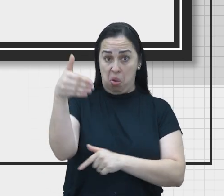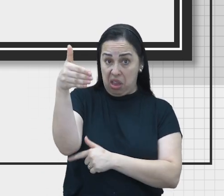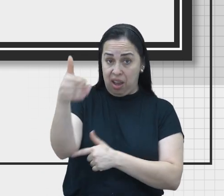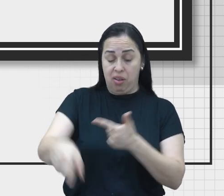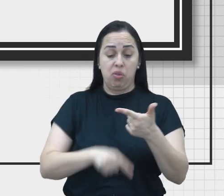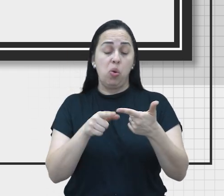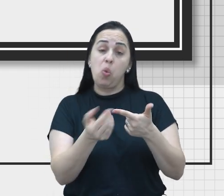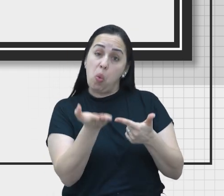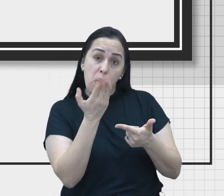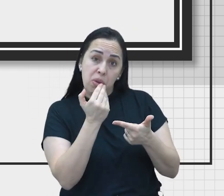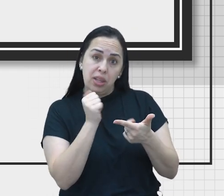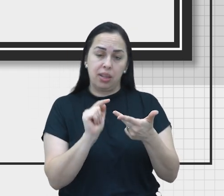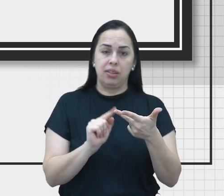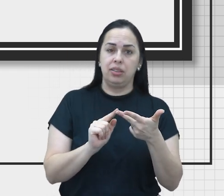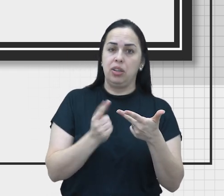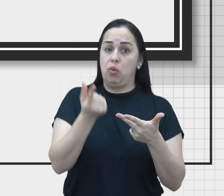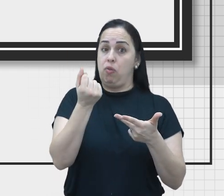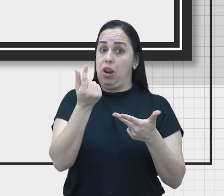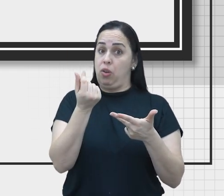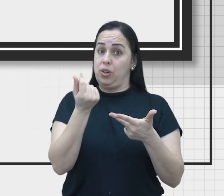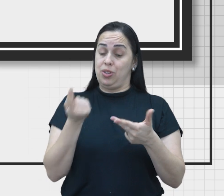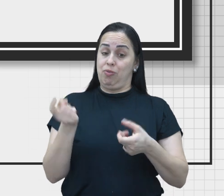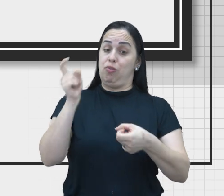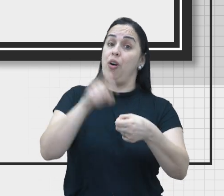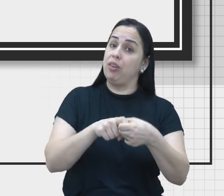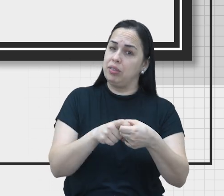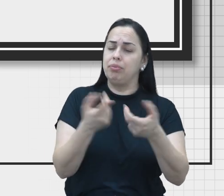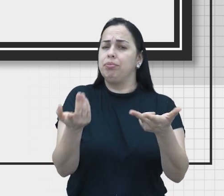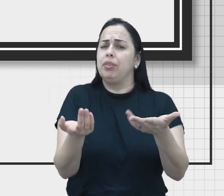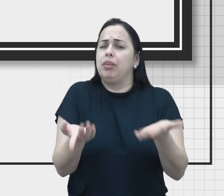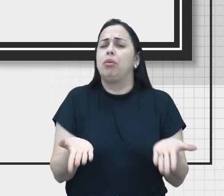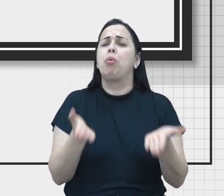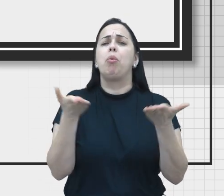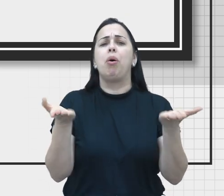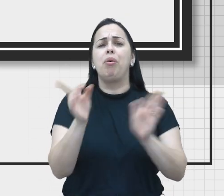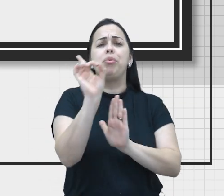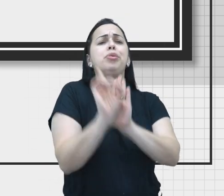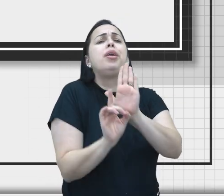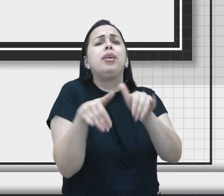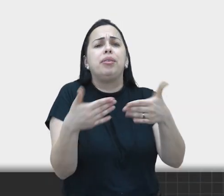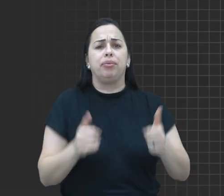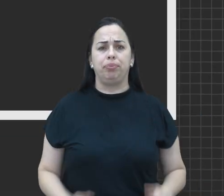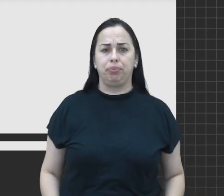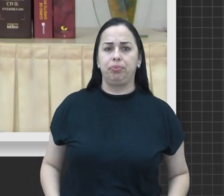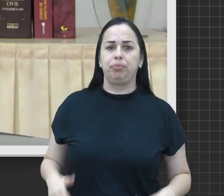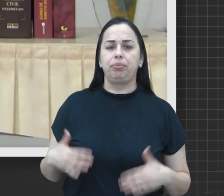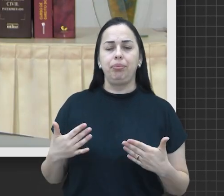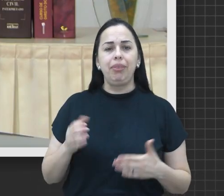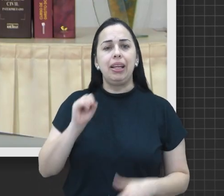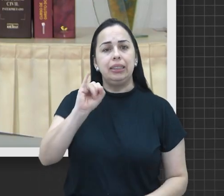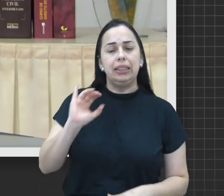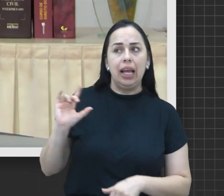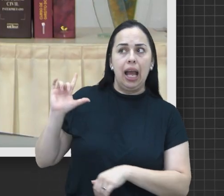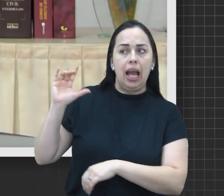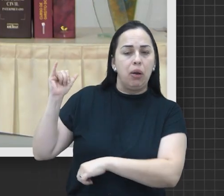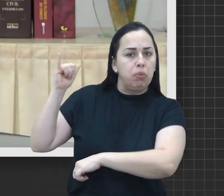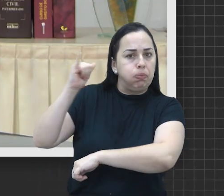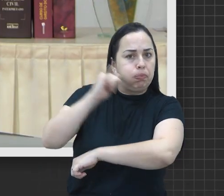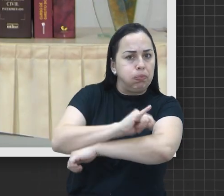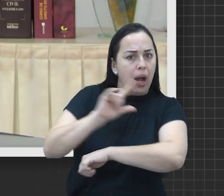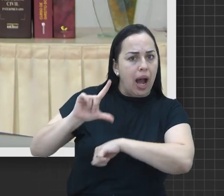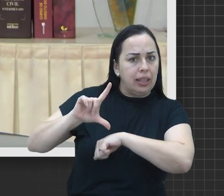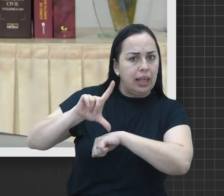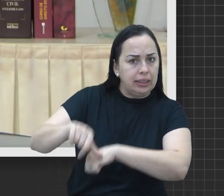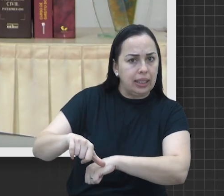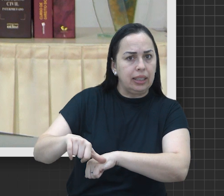Hospedagem? Alimentação? Reembolso? E aí, qual é o Seu Direito? Em decorrência de atrasos de voos,